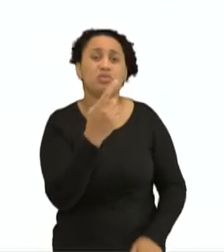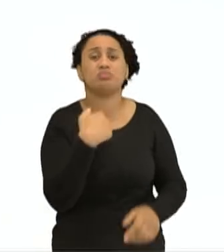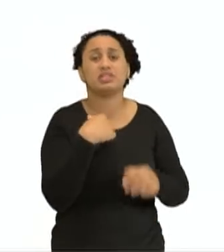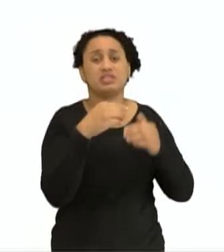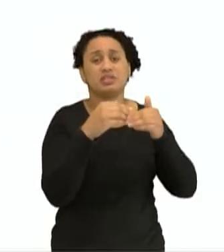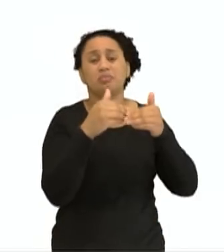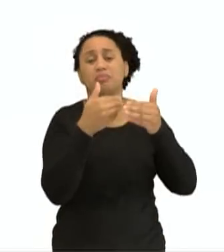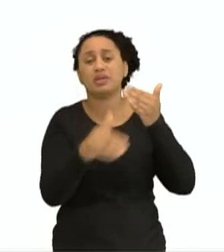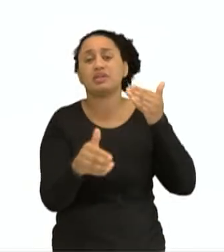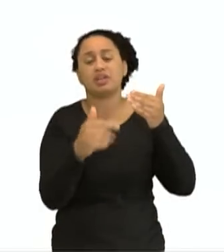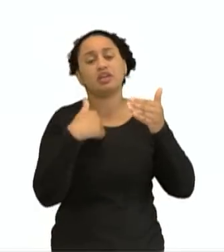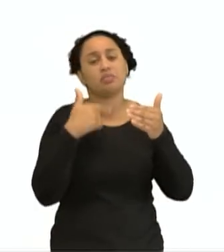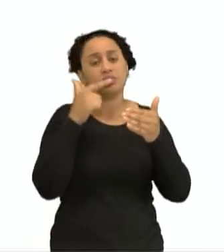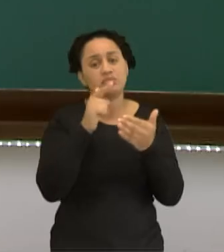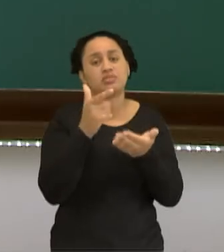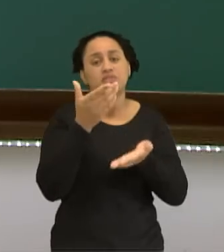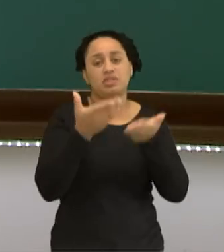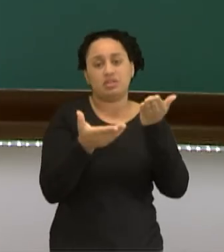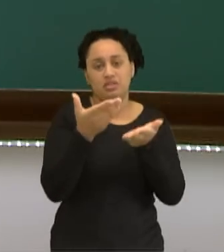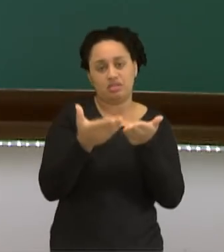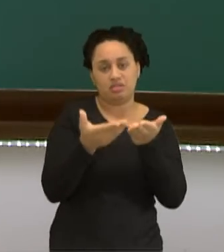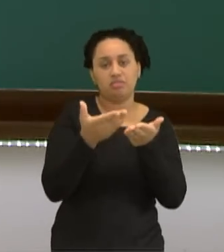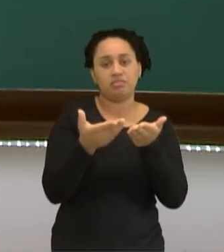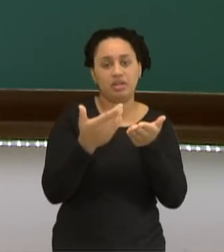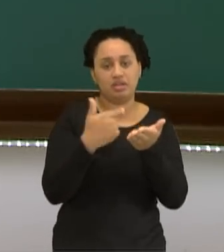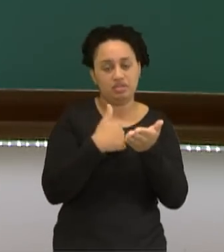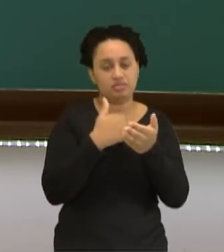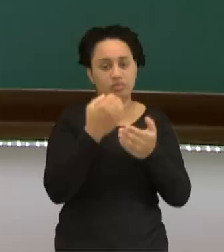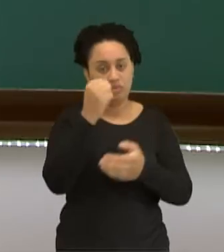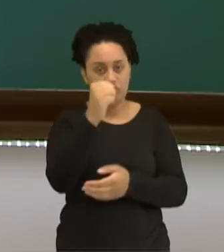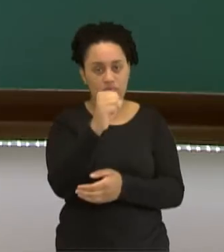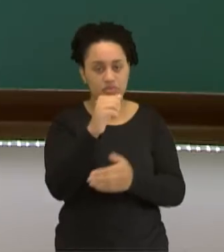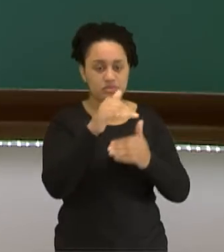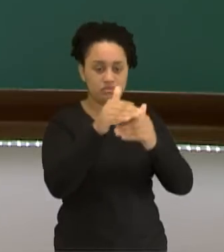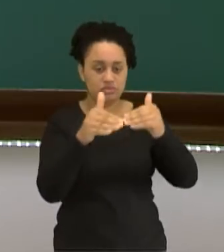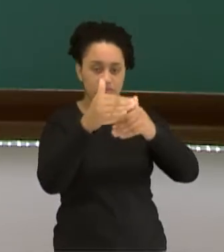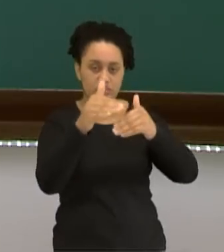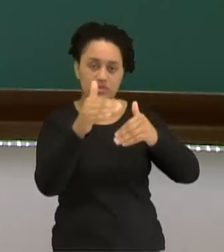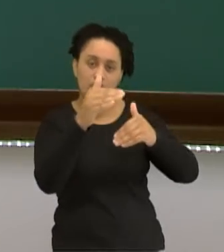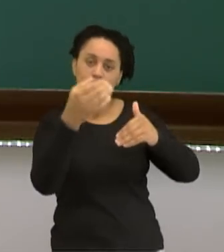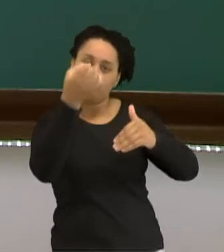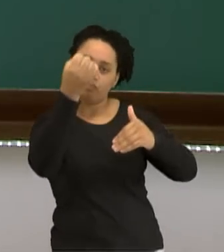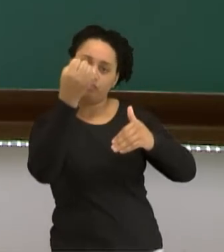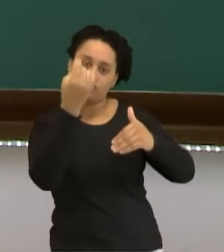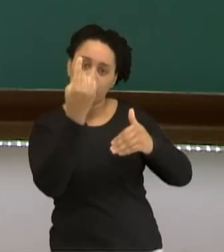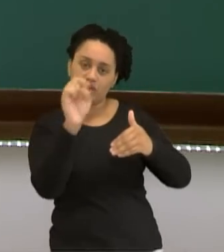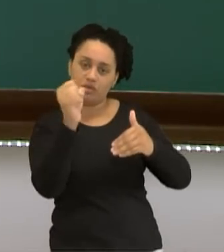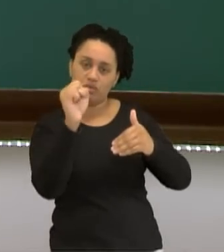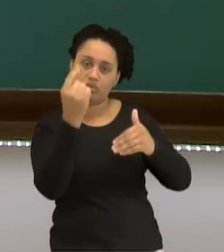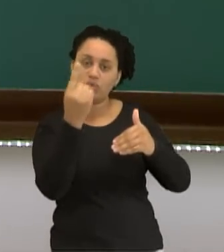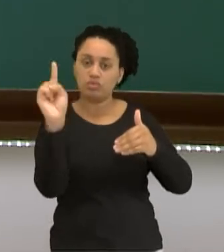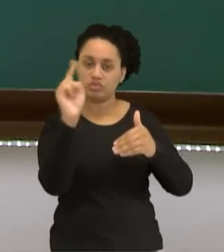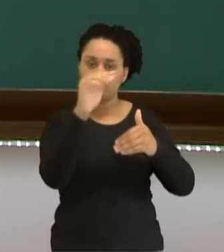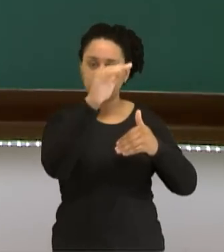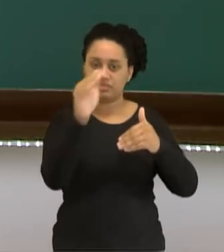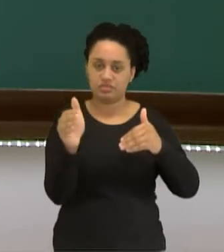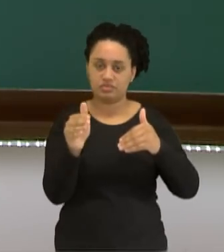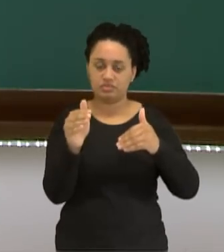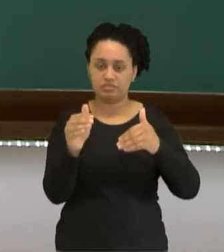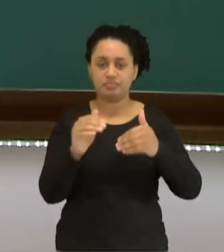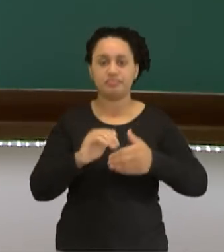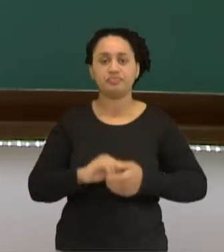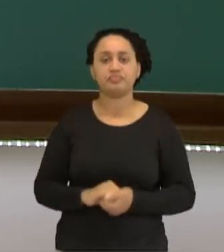aquele um elétron para ele ficar com a última camada sendo a L e ficar com oito e ser considerado estável. O cloro, ele precisa ganhar um